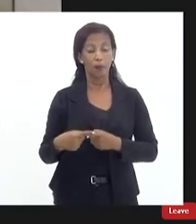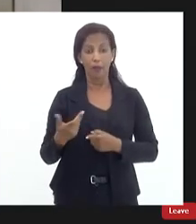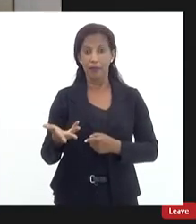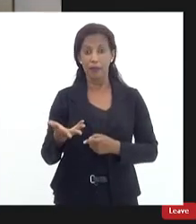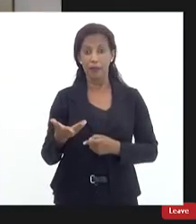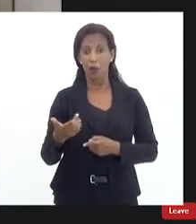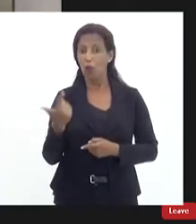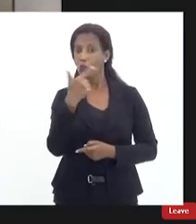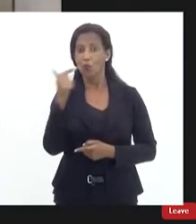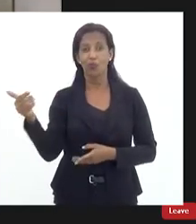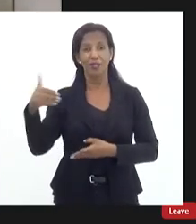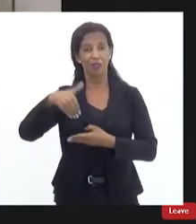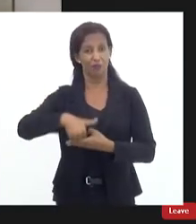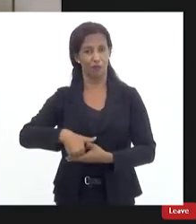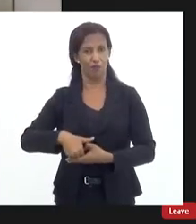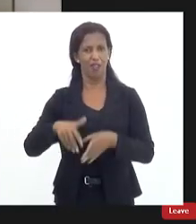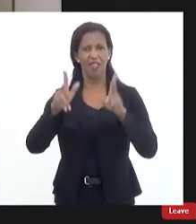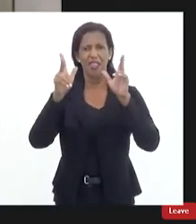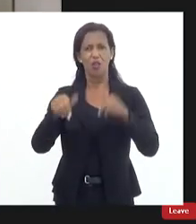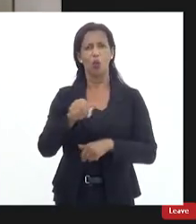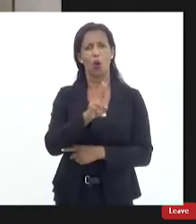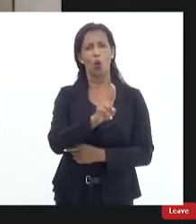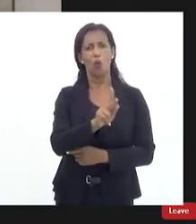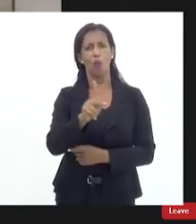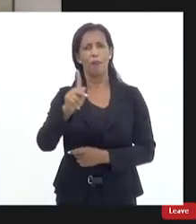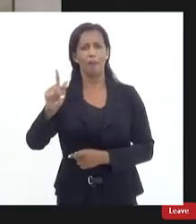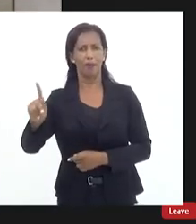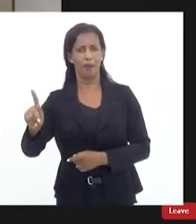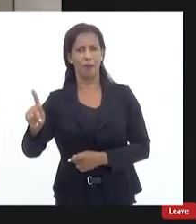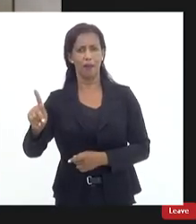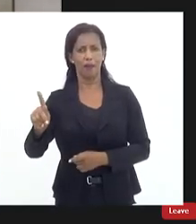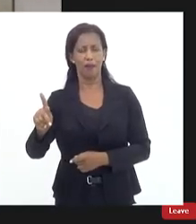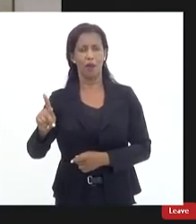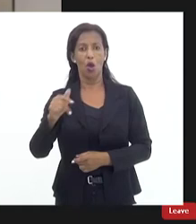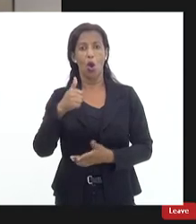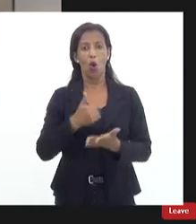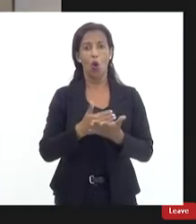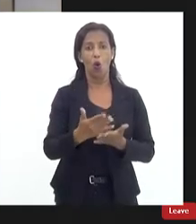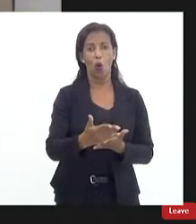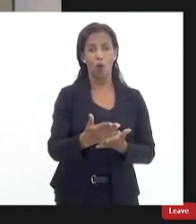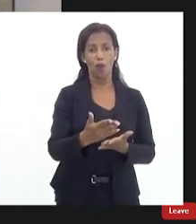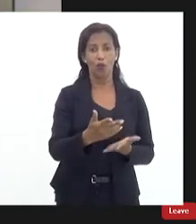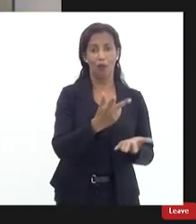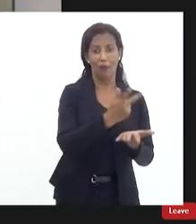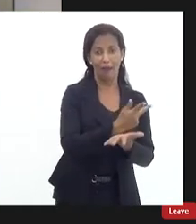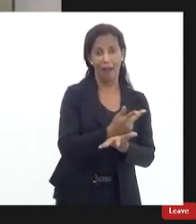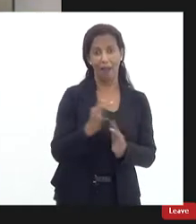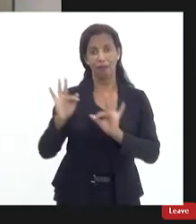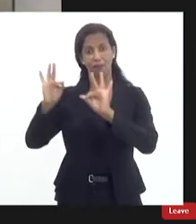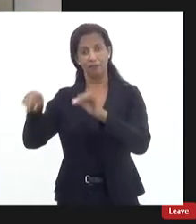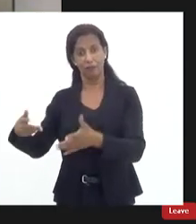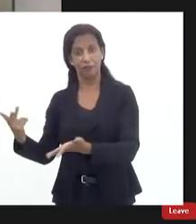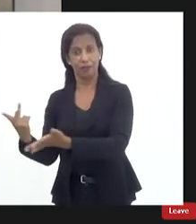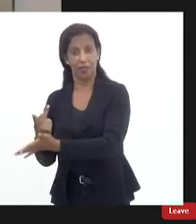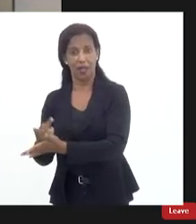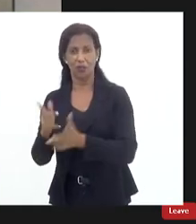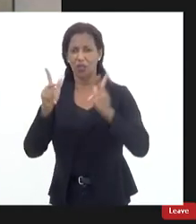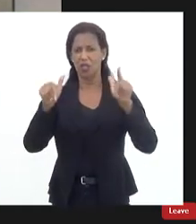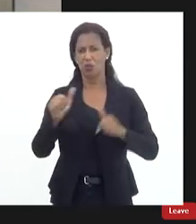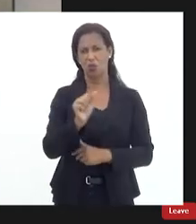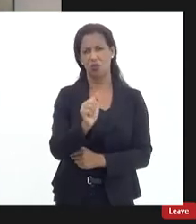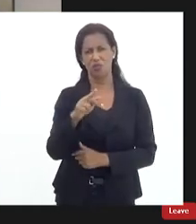elegem é o caso da UPP que começou com o pé esquerdo e terminou sem pé e aí nós ficamos vendo aí como o coronel Salema falou